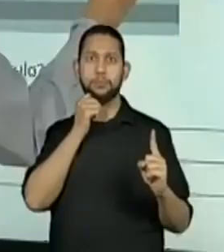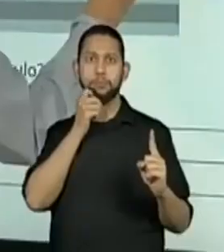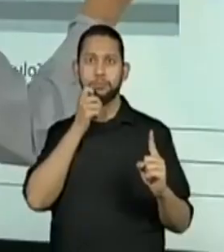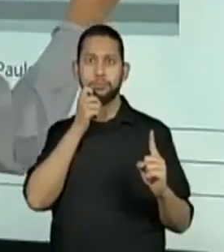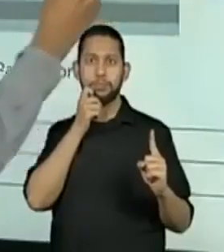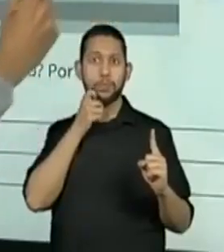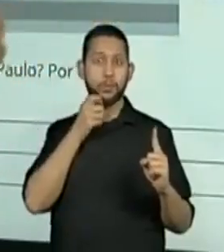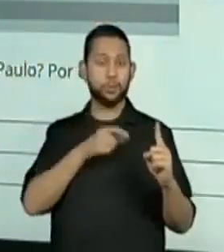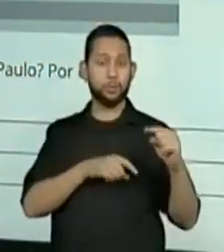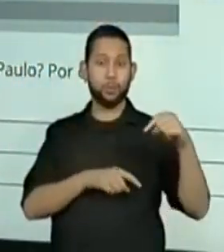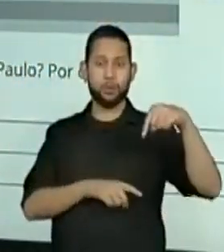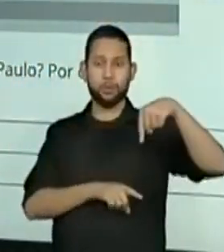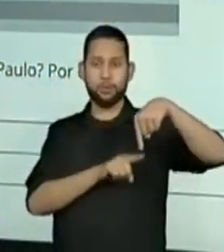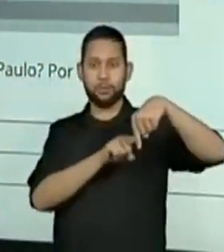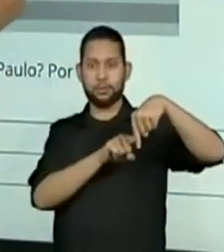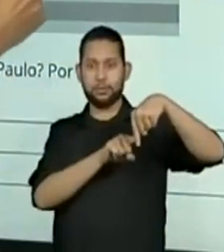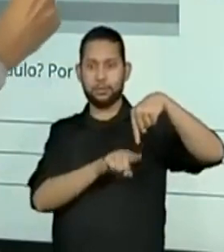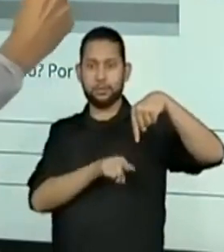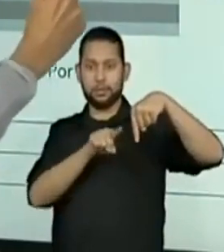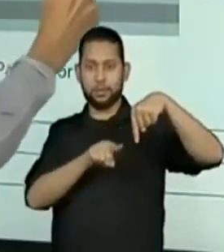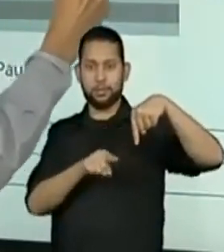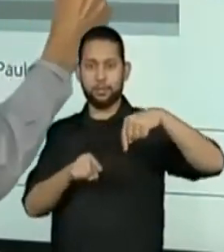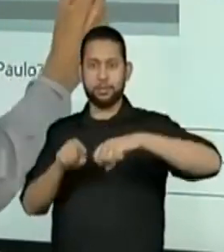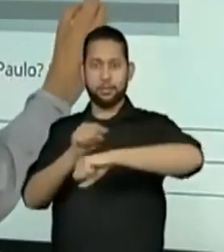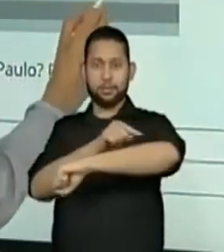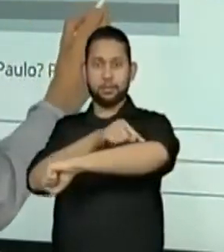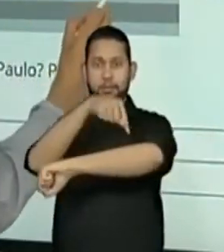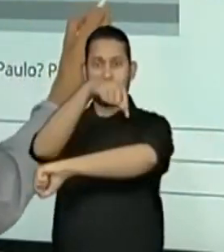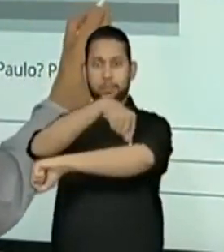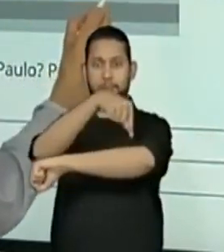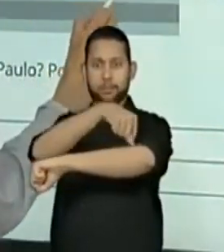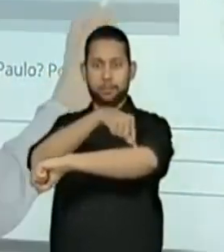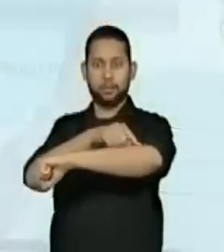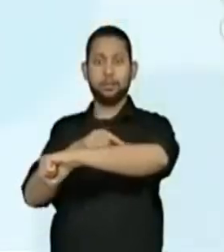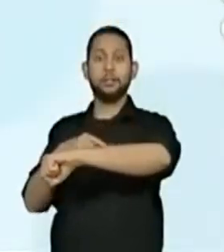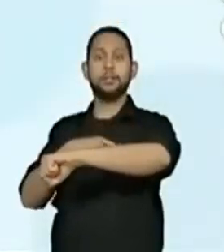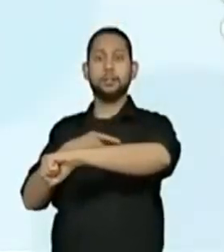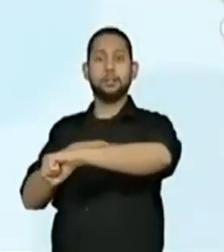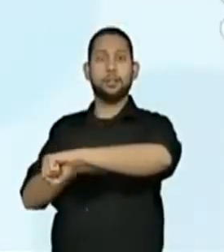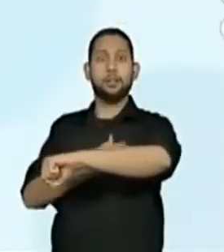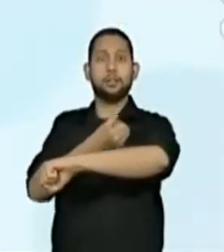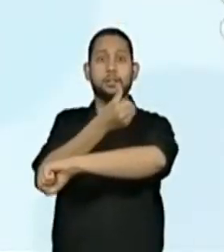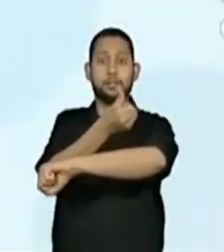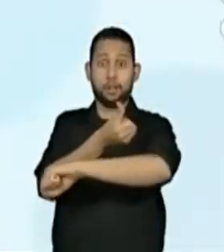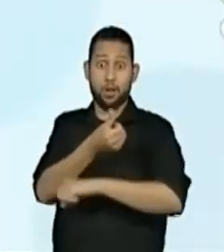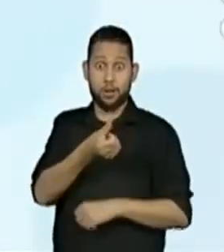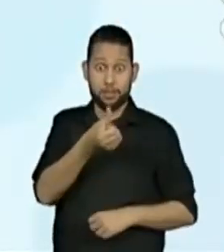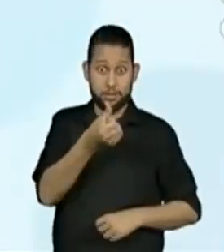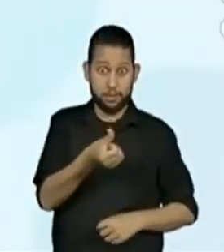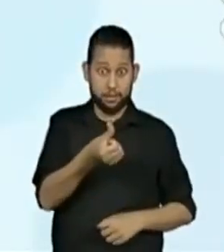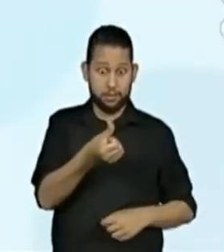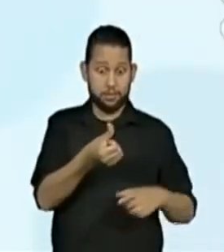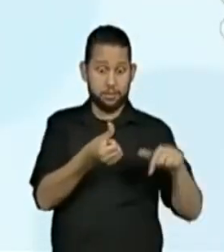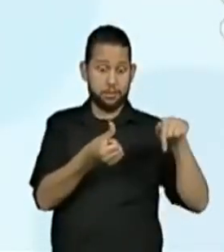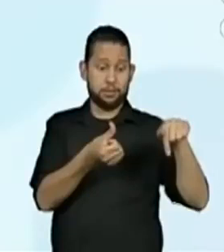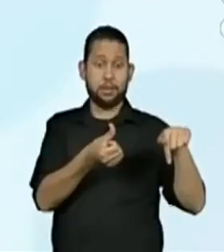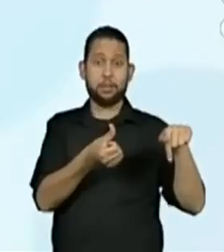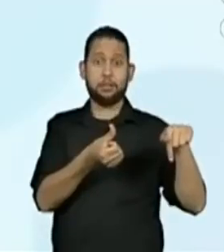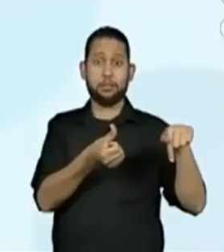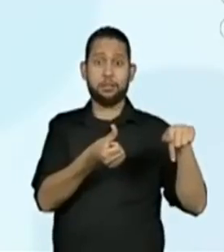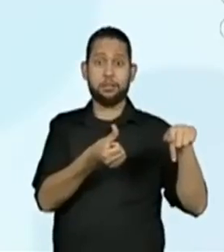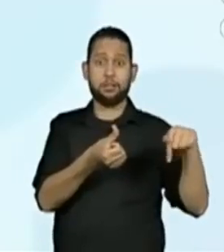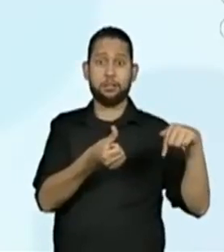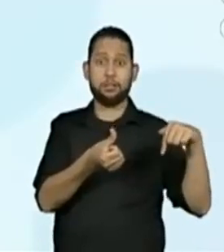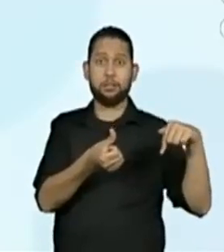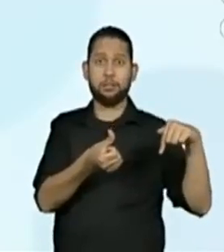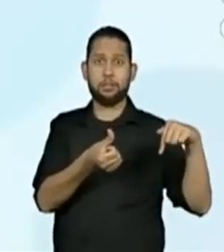em uma seta, para destacar. Entre o 6 e o 7, observem. Está entre